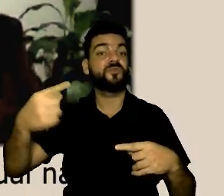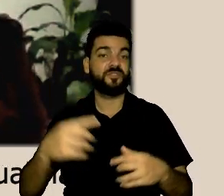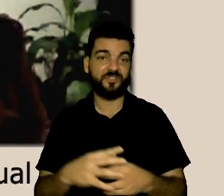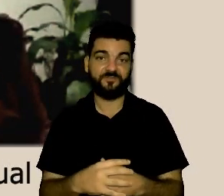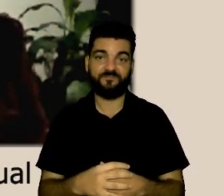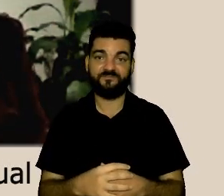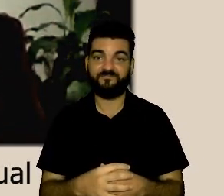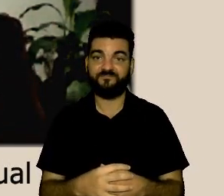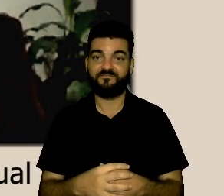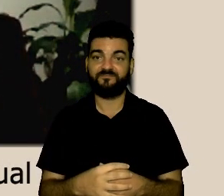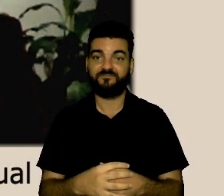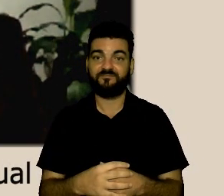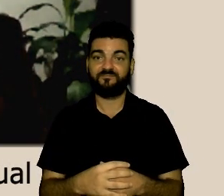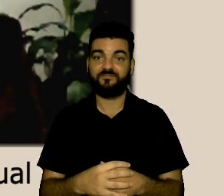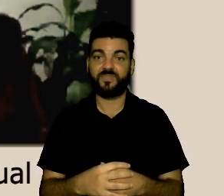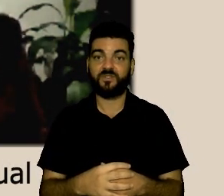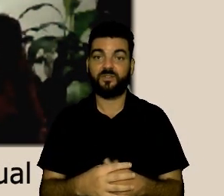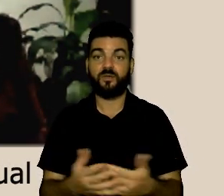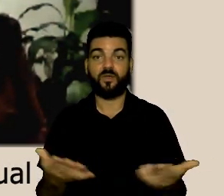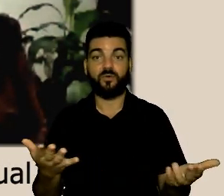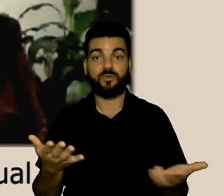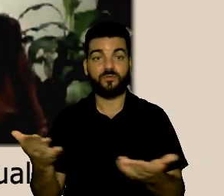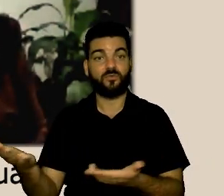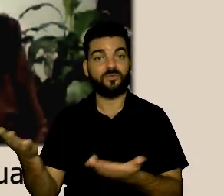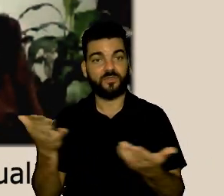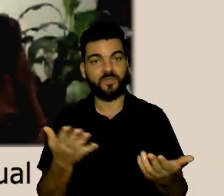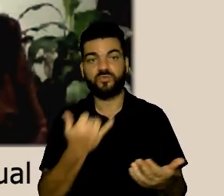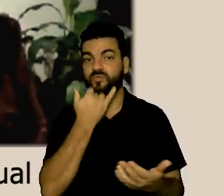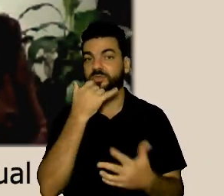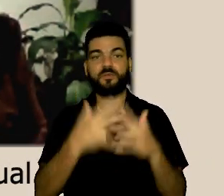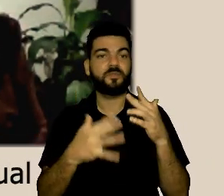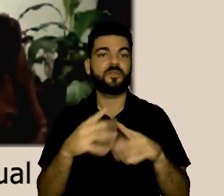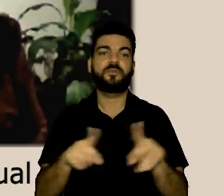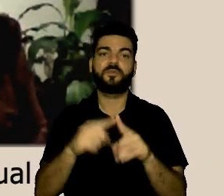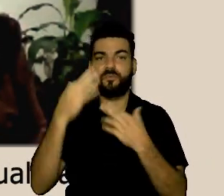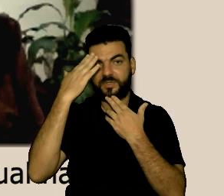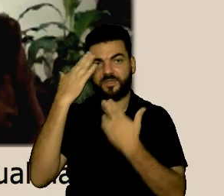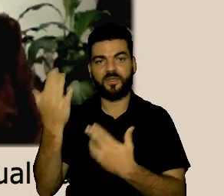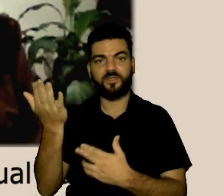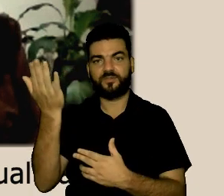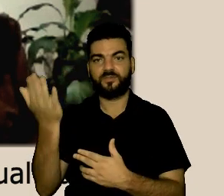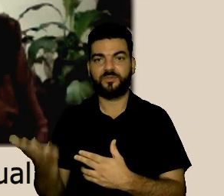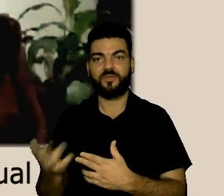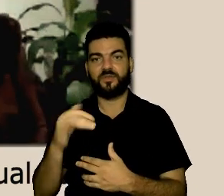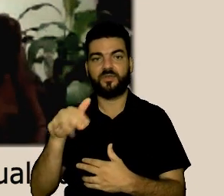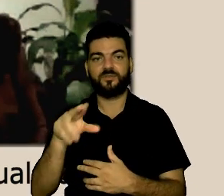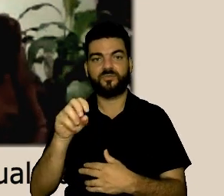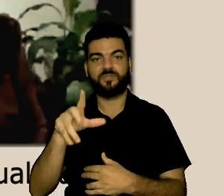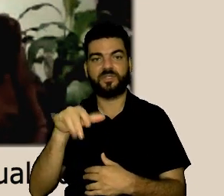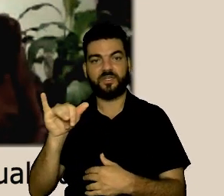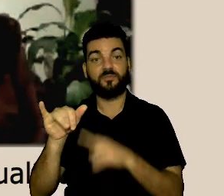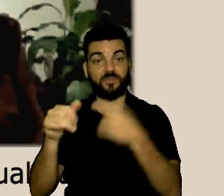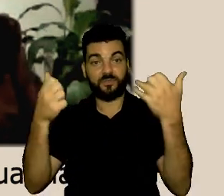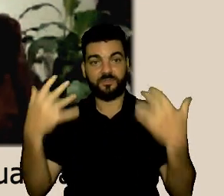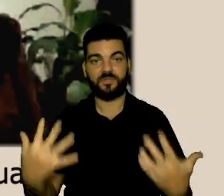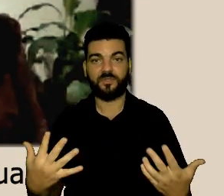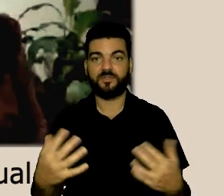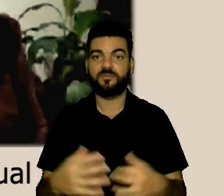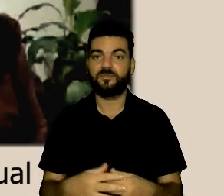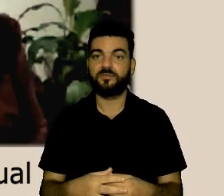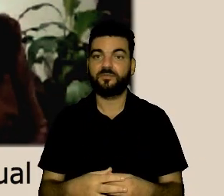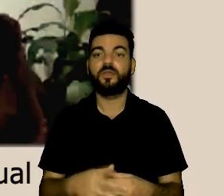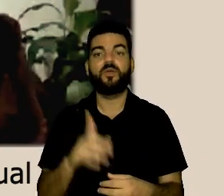eu vou passar então agradeço imensamente Jocelyn sua fala muito